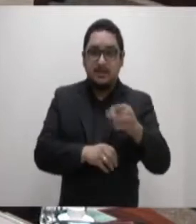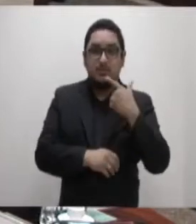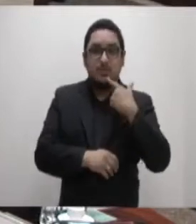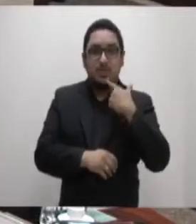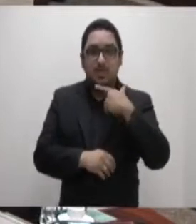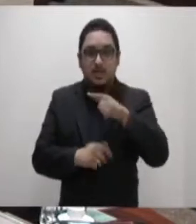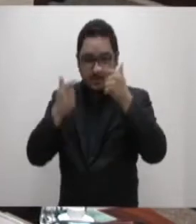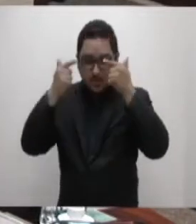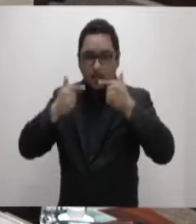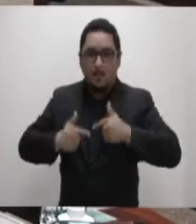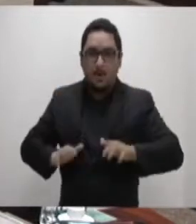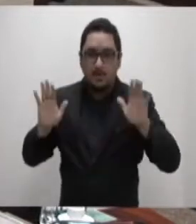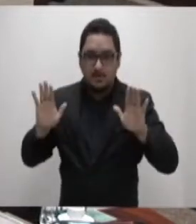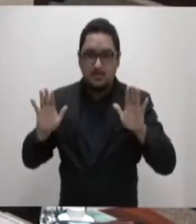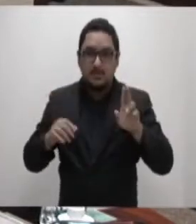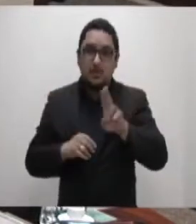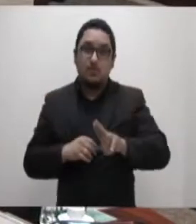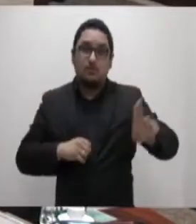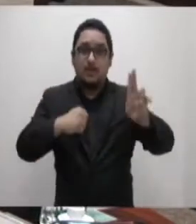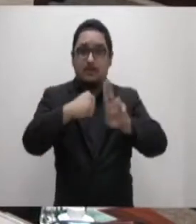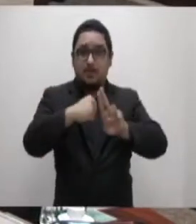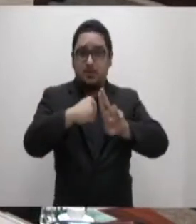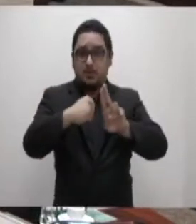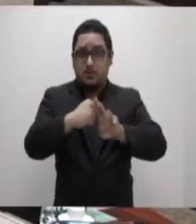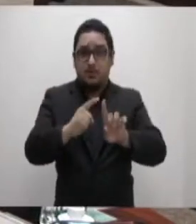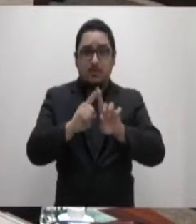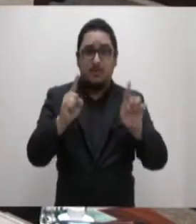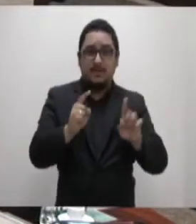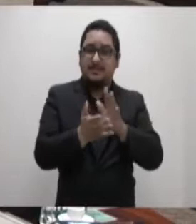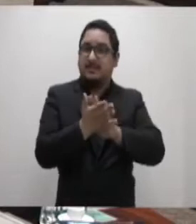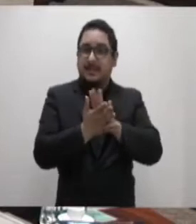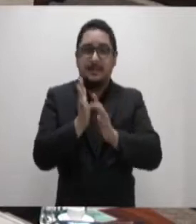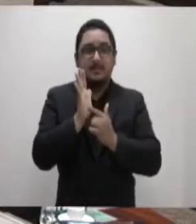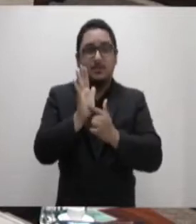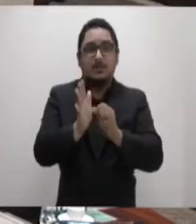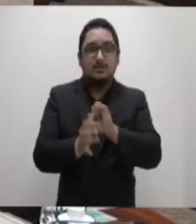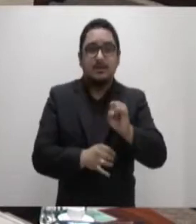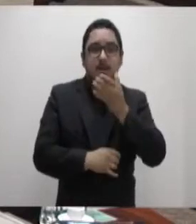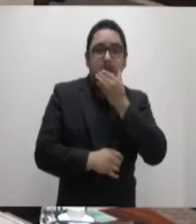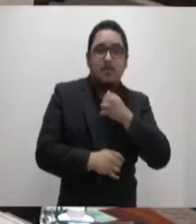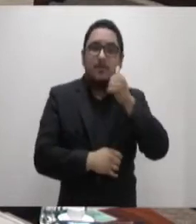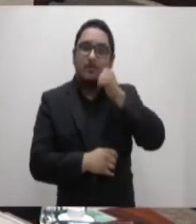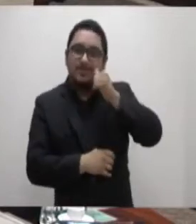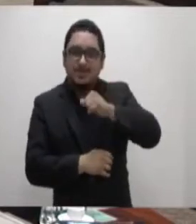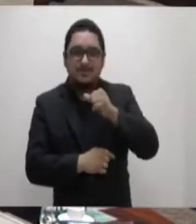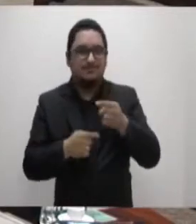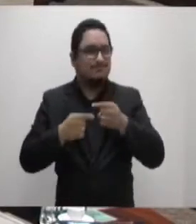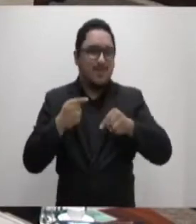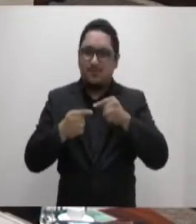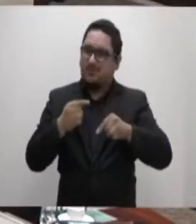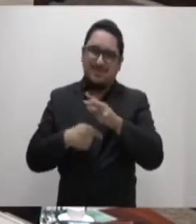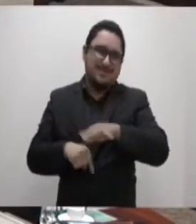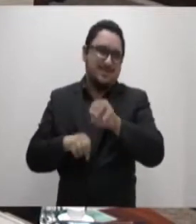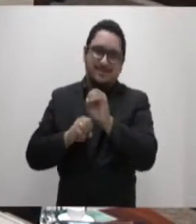com uso de pronomes sem definição de gênero. Esse modismo atenta contra o ensino